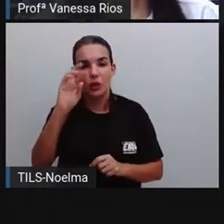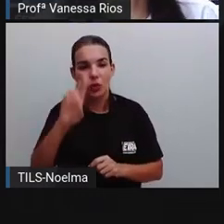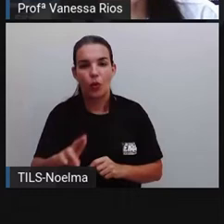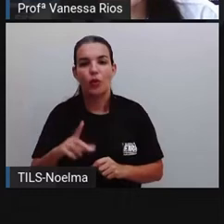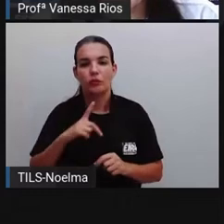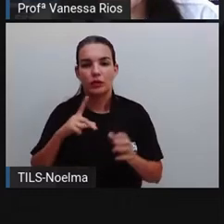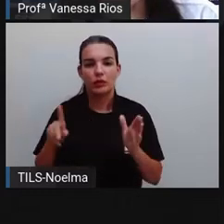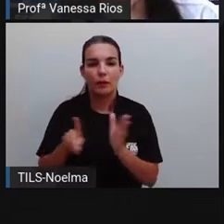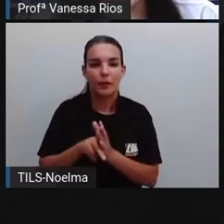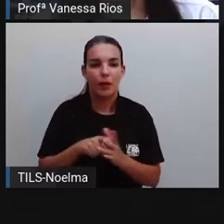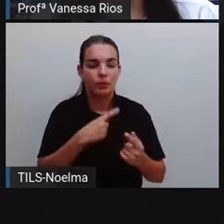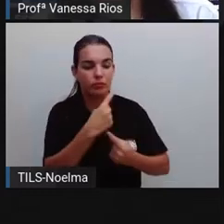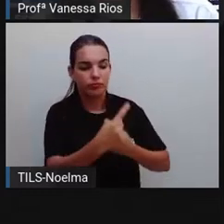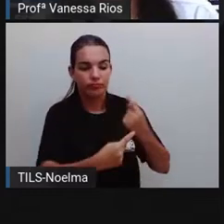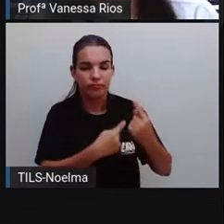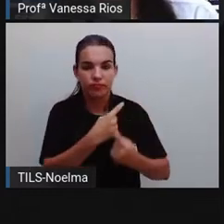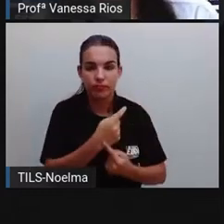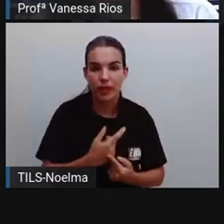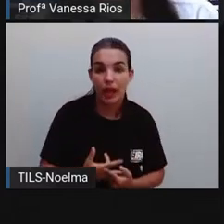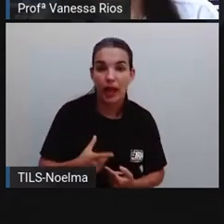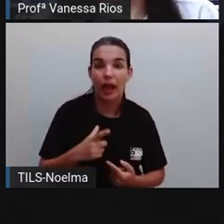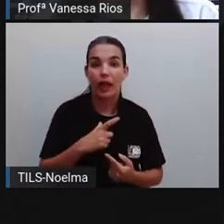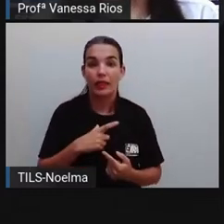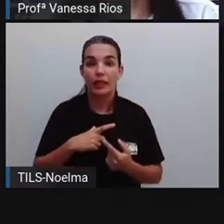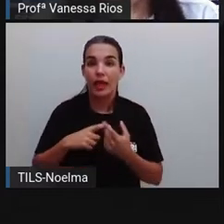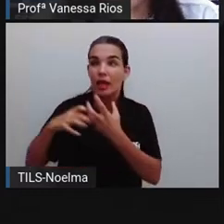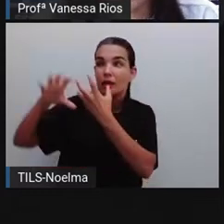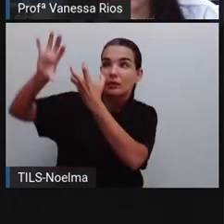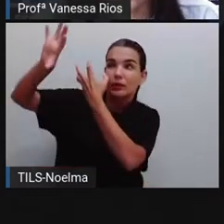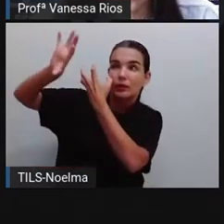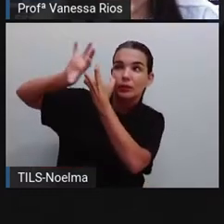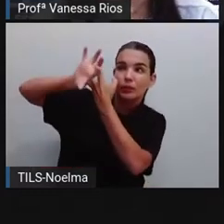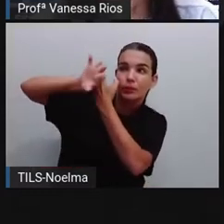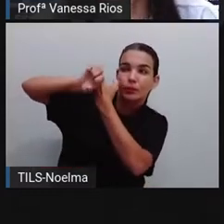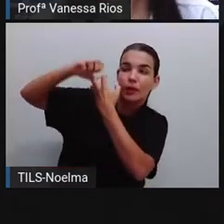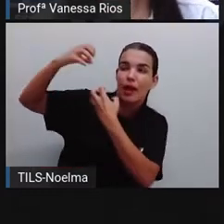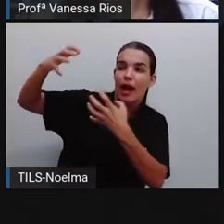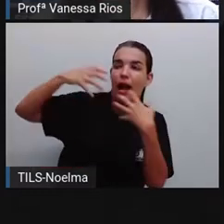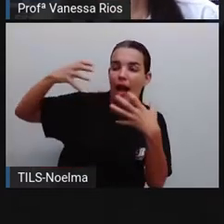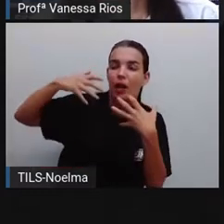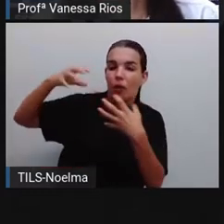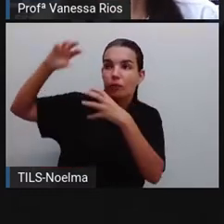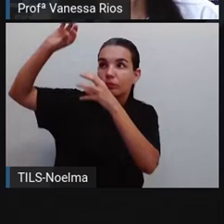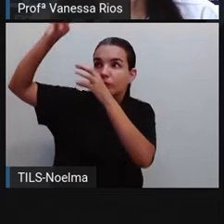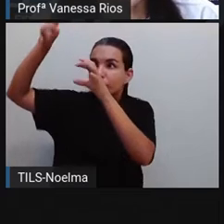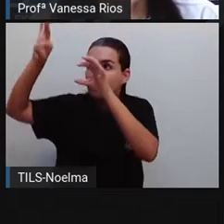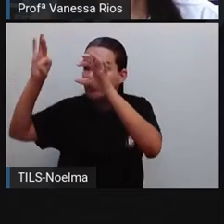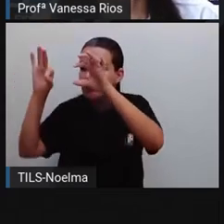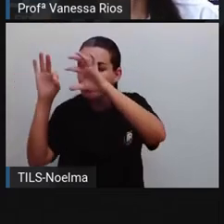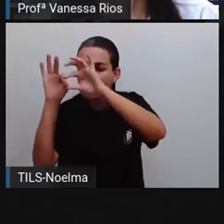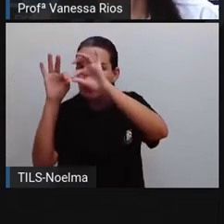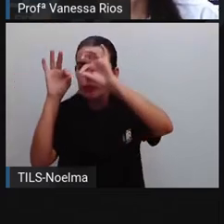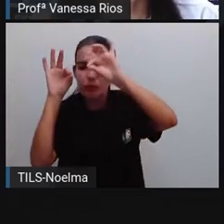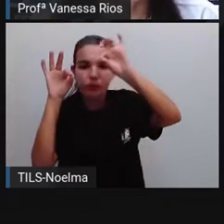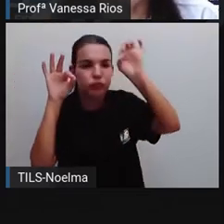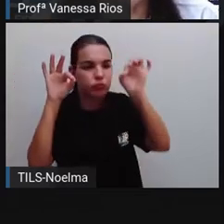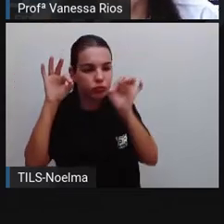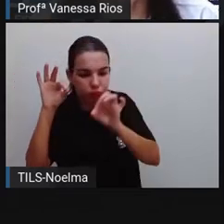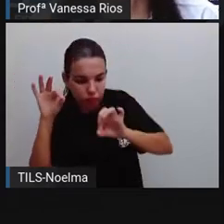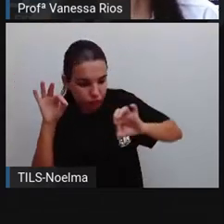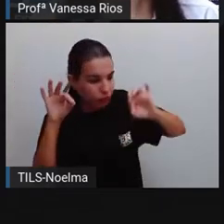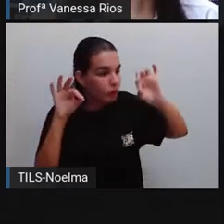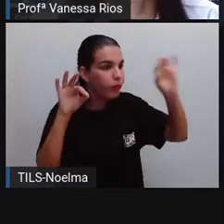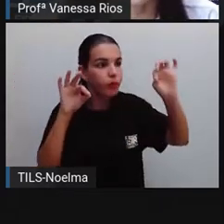material específico apropriado, né? Capita o calor do sol e, através dessa rede, leva essa